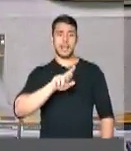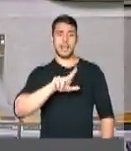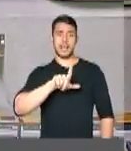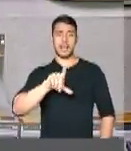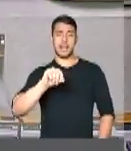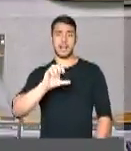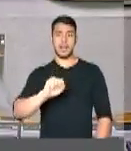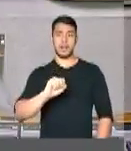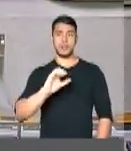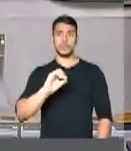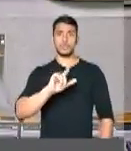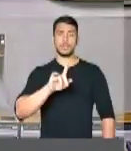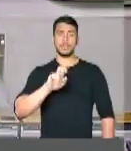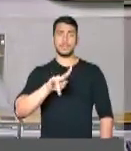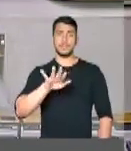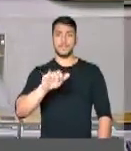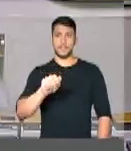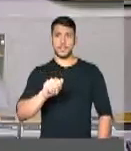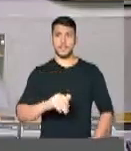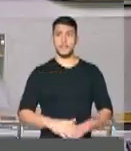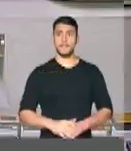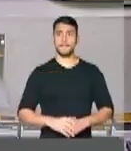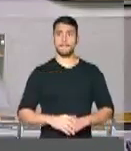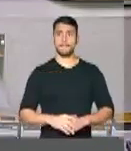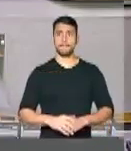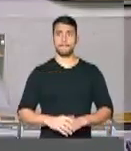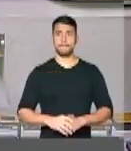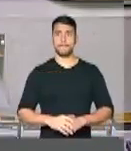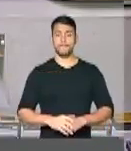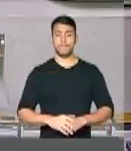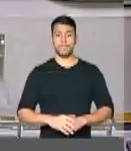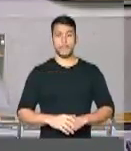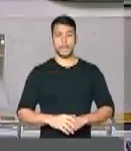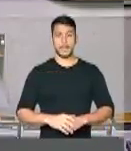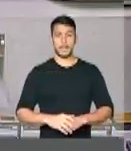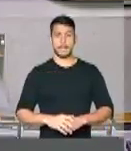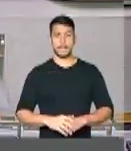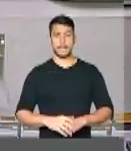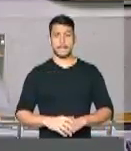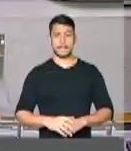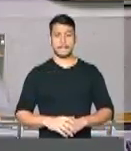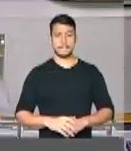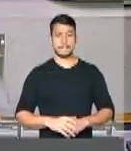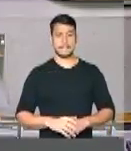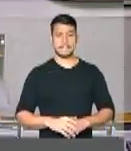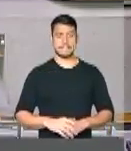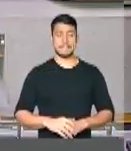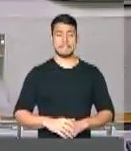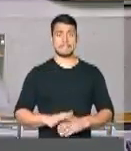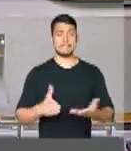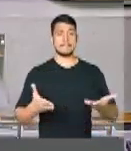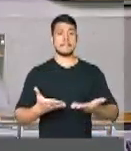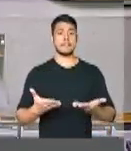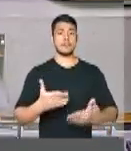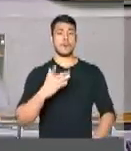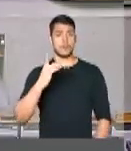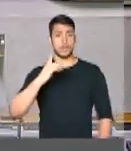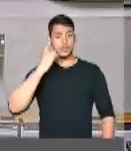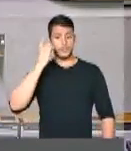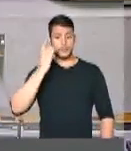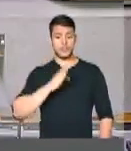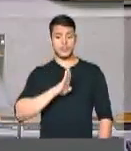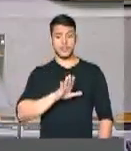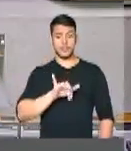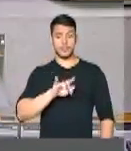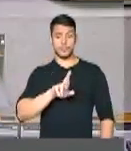sessão de debate na tribuna agora, deputado Bira do Pindaré. Enquanto se fazia aquele debate intenso aqui sobre a